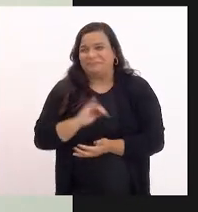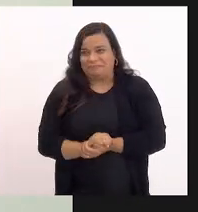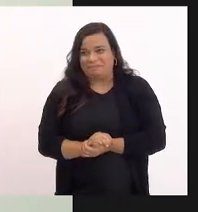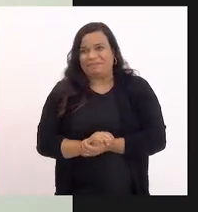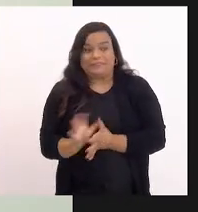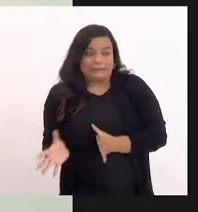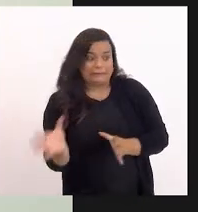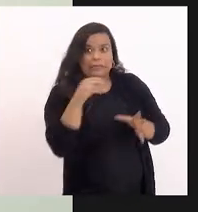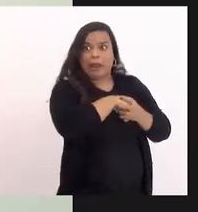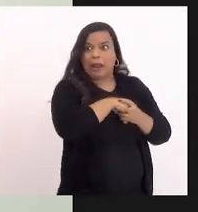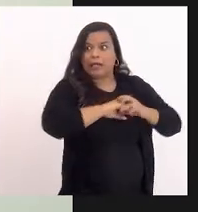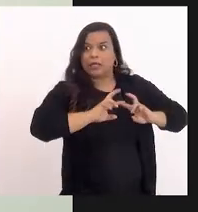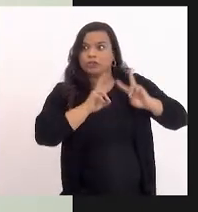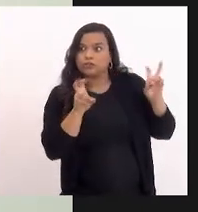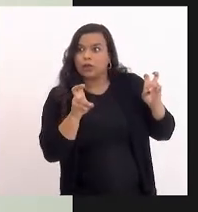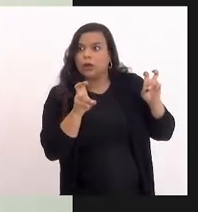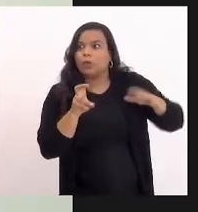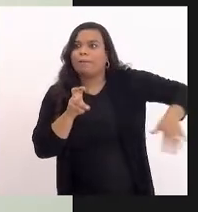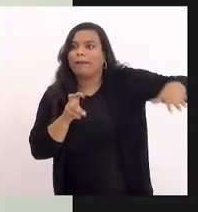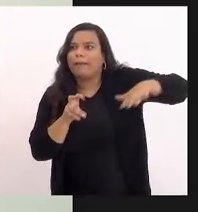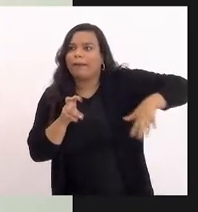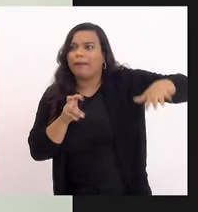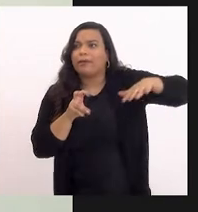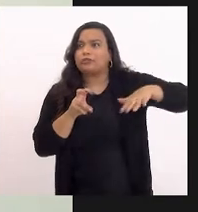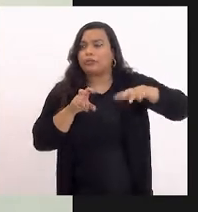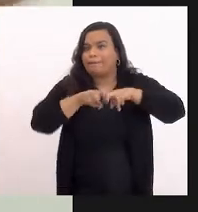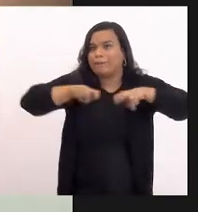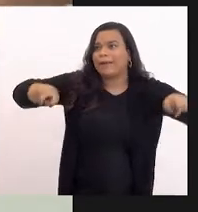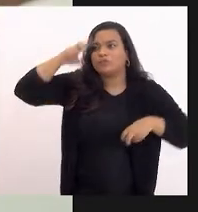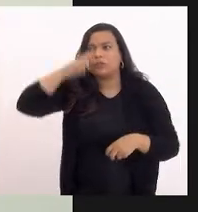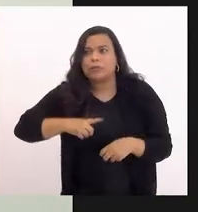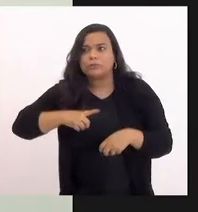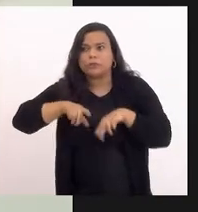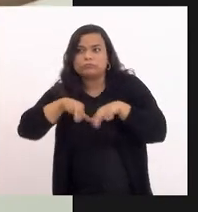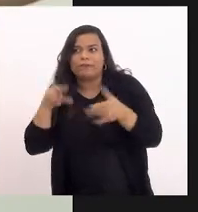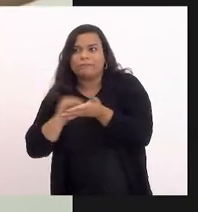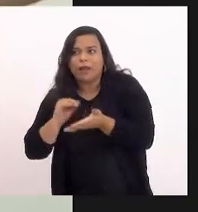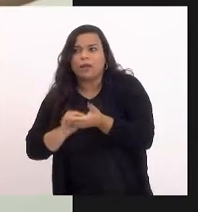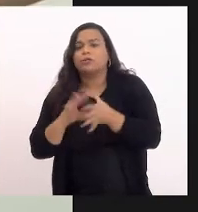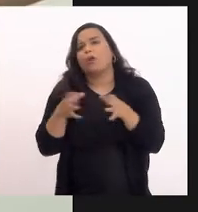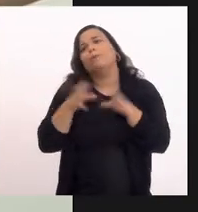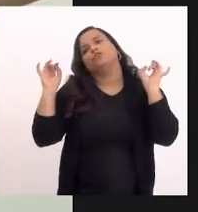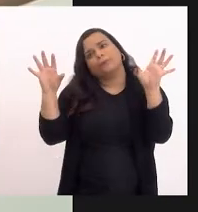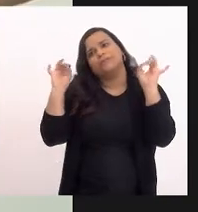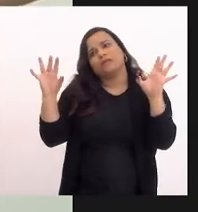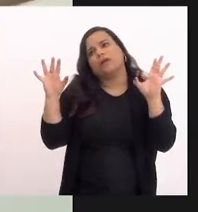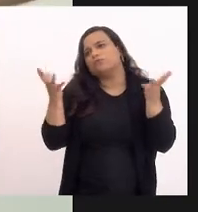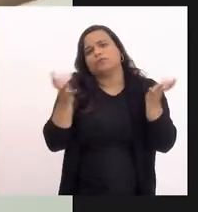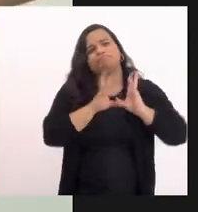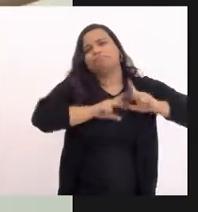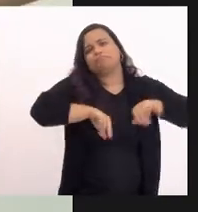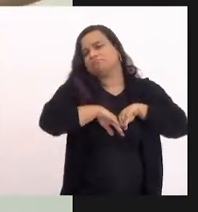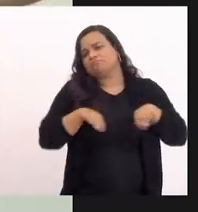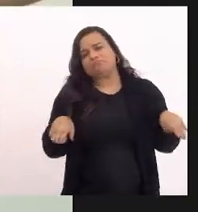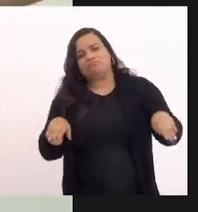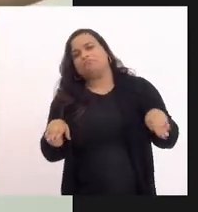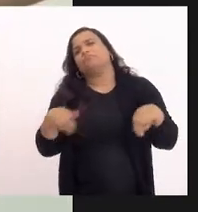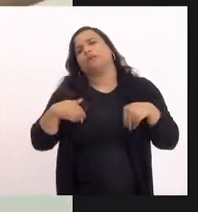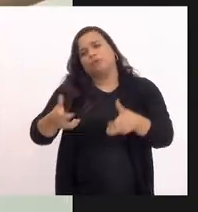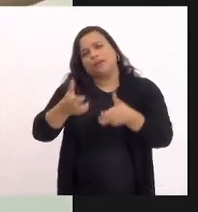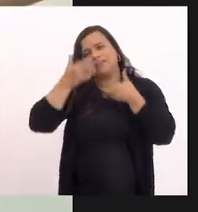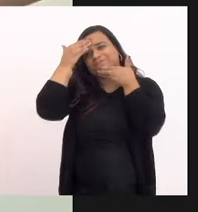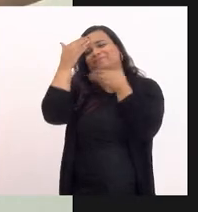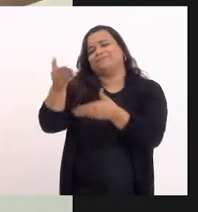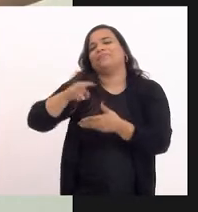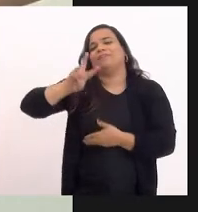interna que existia por parte da mesa diretora, que era a comissão especial, deixou de existir. Então, eu queria agradecer ao